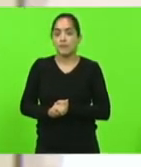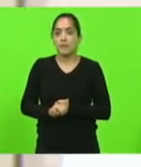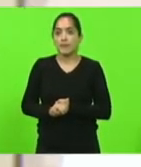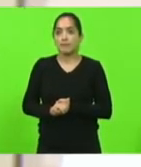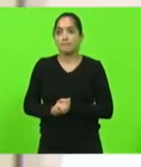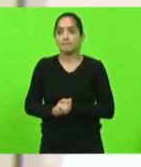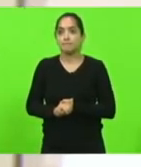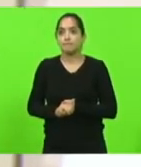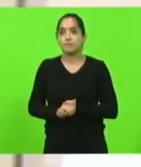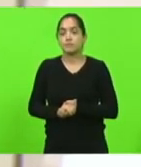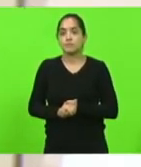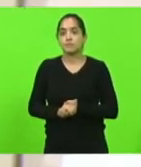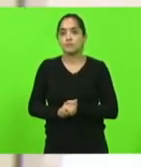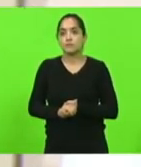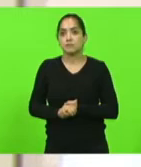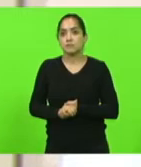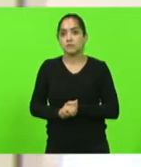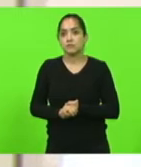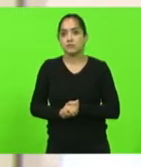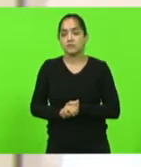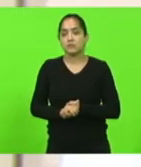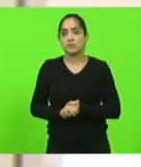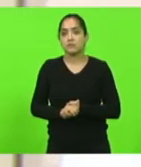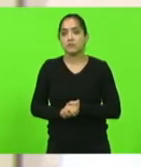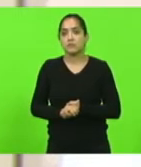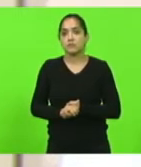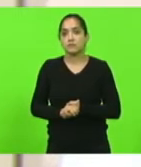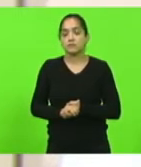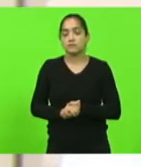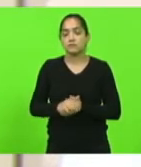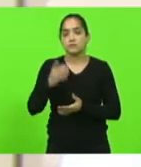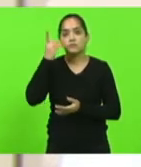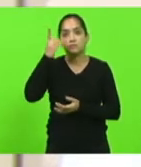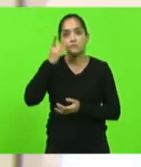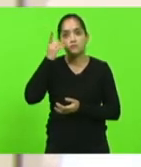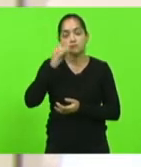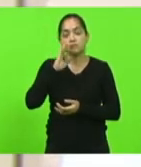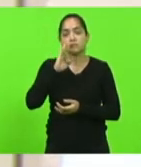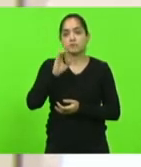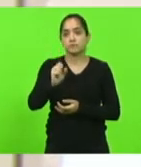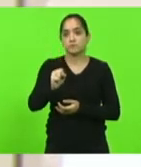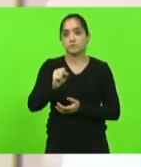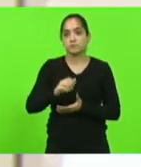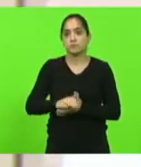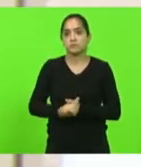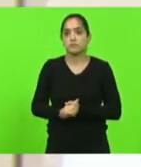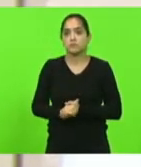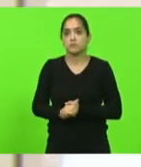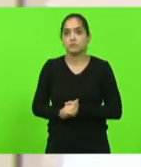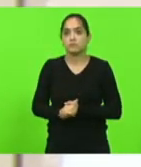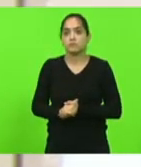deputado Silvio Drev próximo deputado Bruno Souza a excelência será 10 minutos deputado